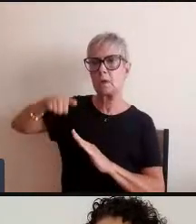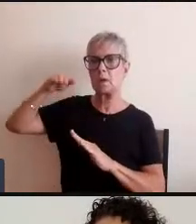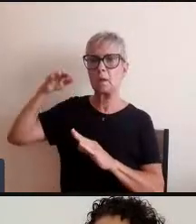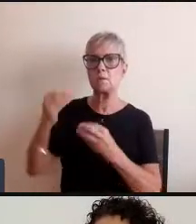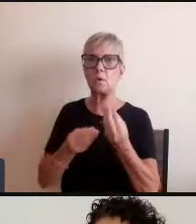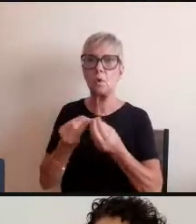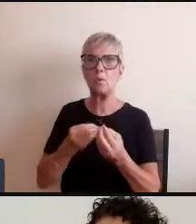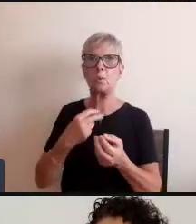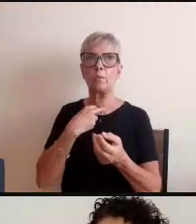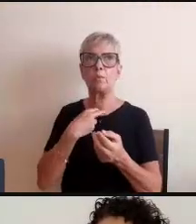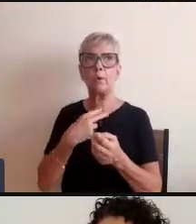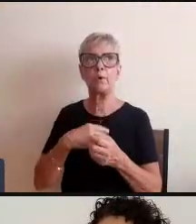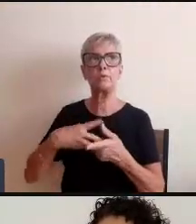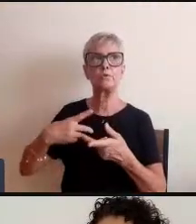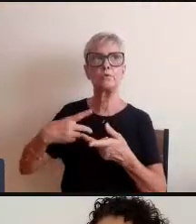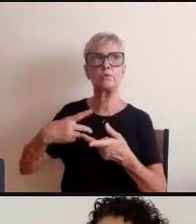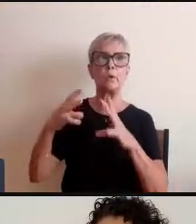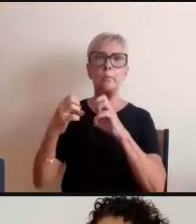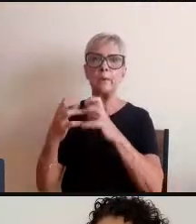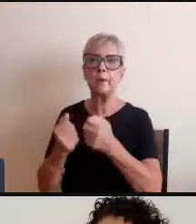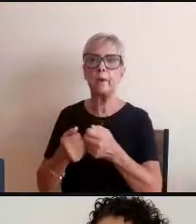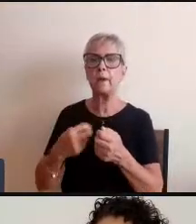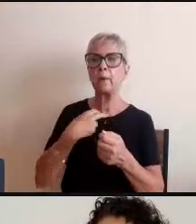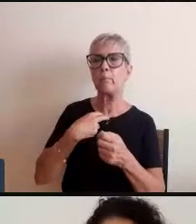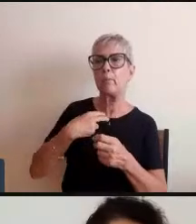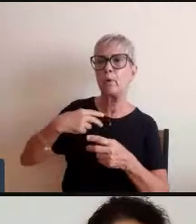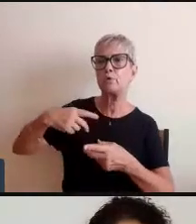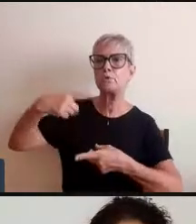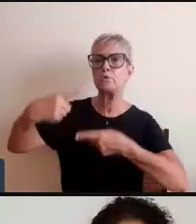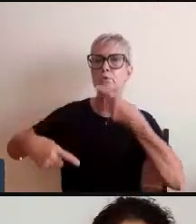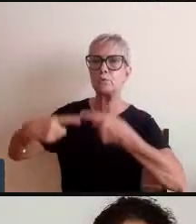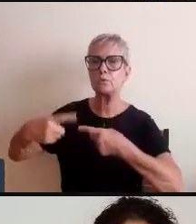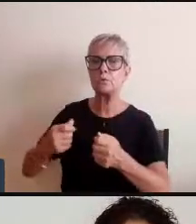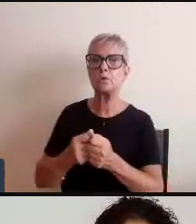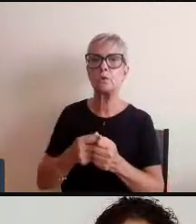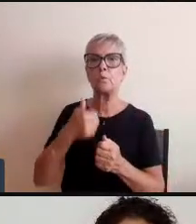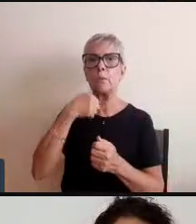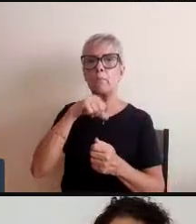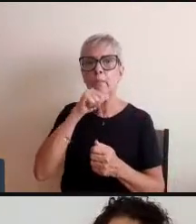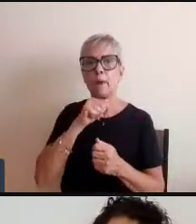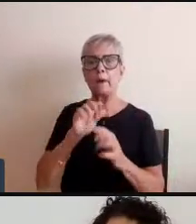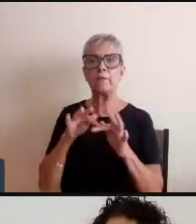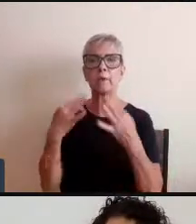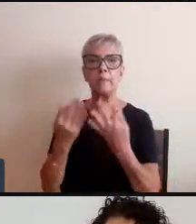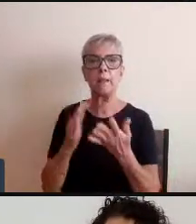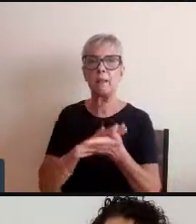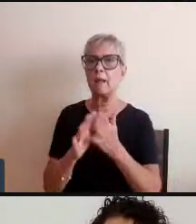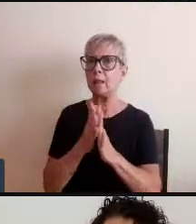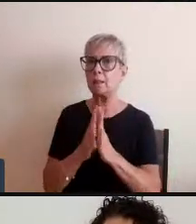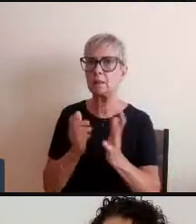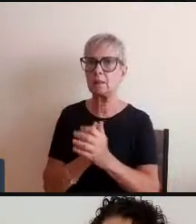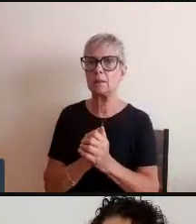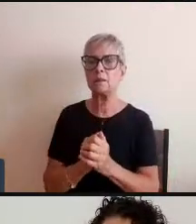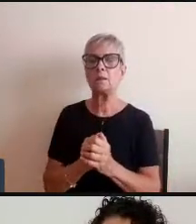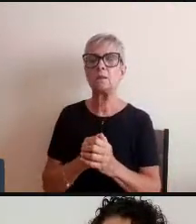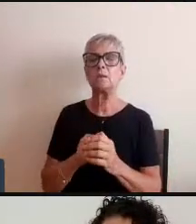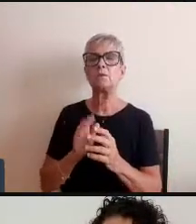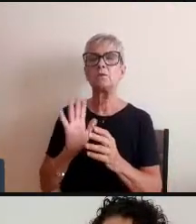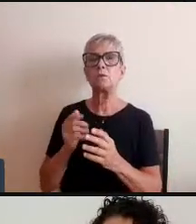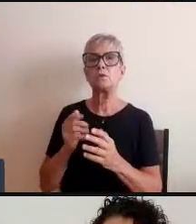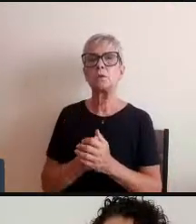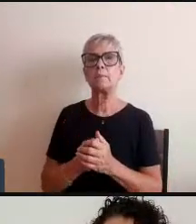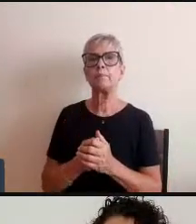discutir com os nossos irmãos com os nossos pais e com as nossas mães não estou estimulando o conflito né mas nós não